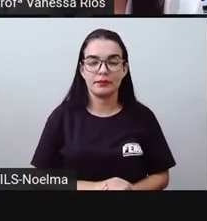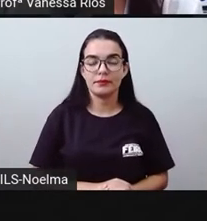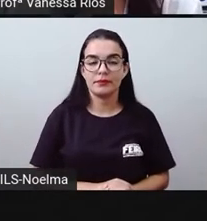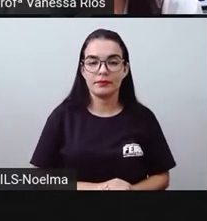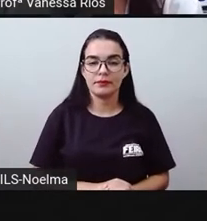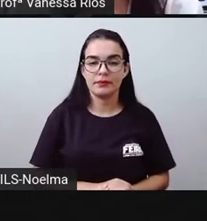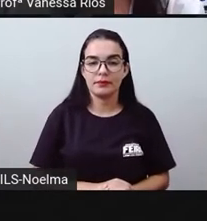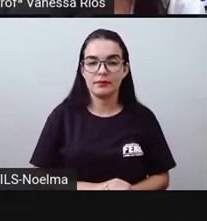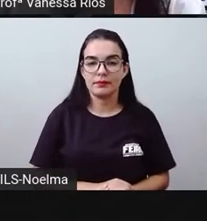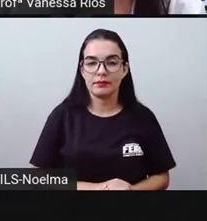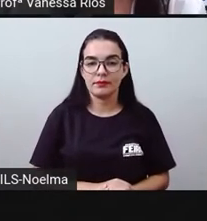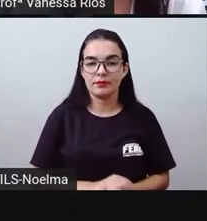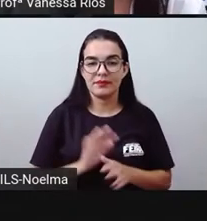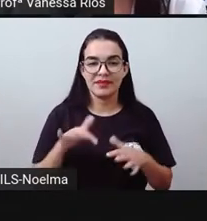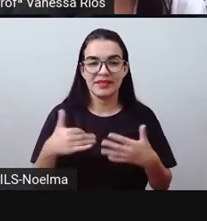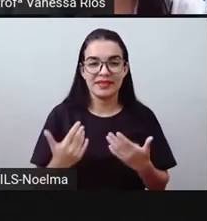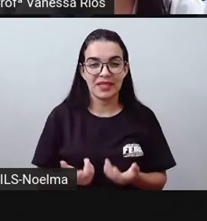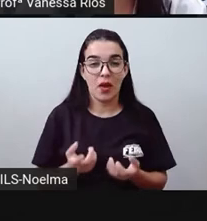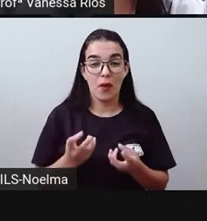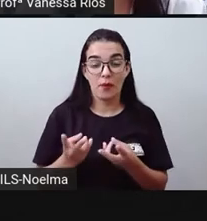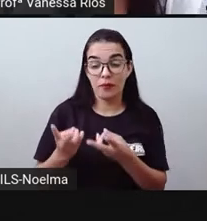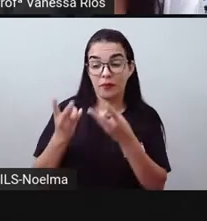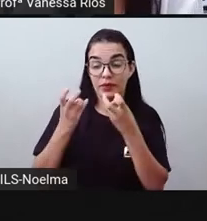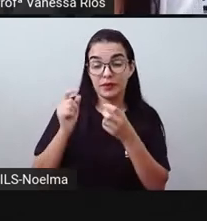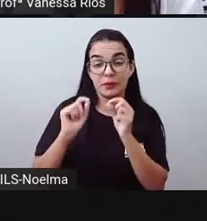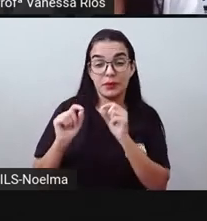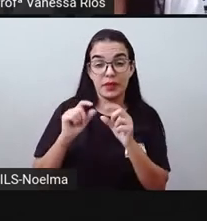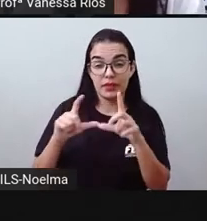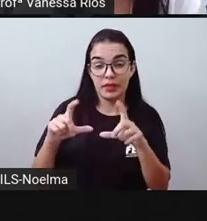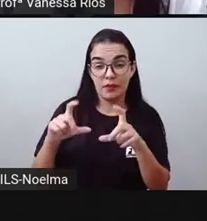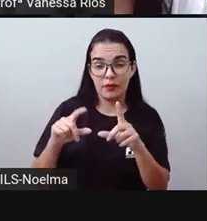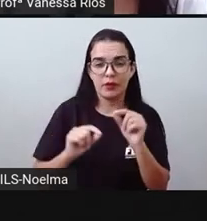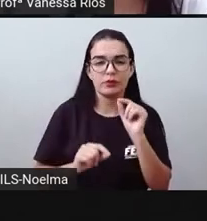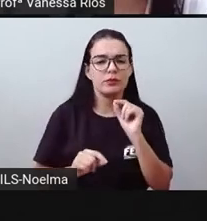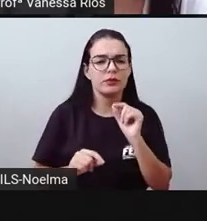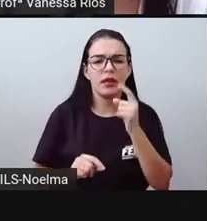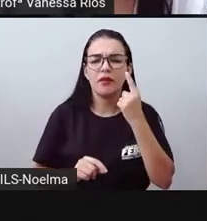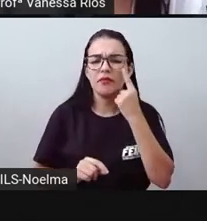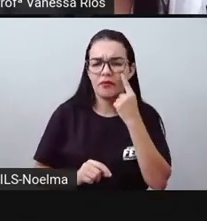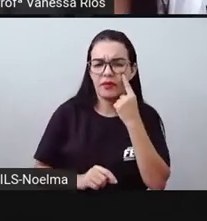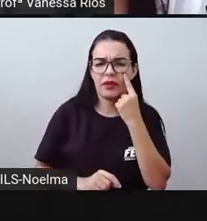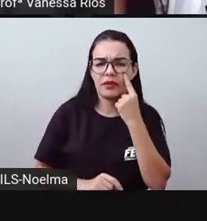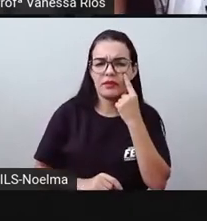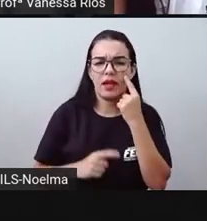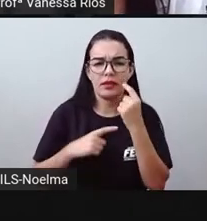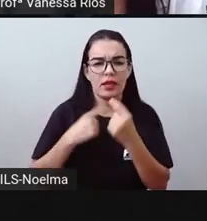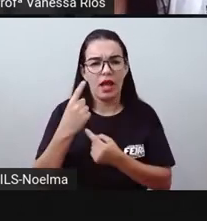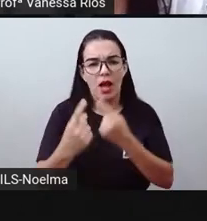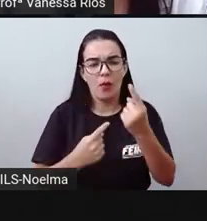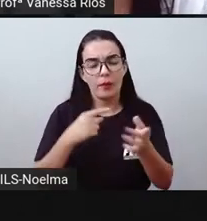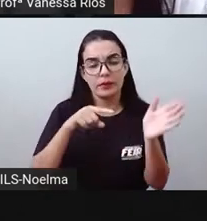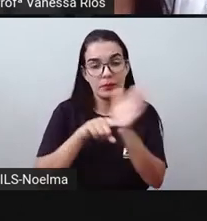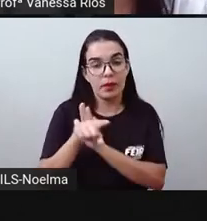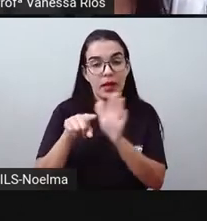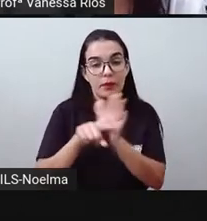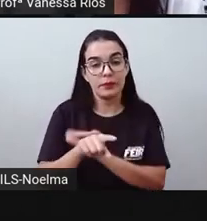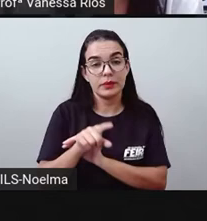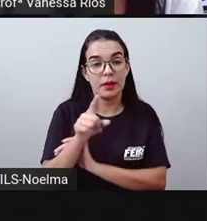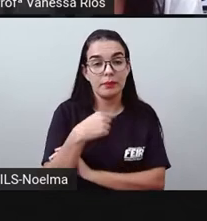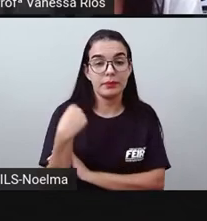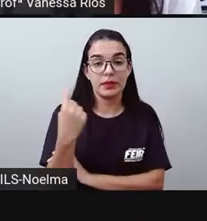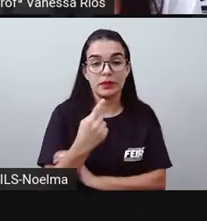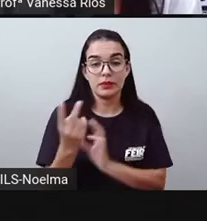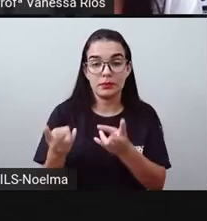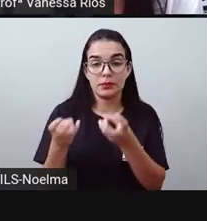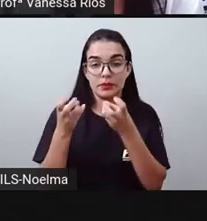E aí, observando esta imagem, né? O que a gente pode ver? Para colocar algumas perguntas para a gente ir percebendo e